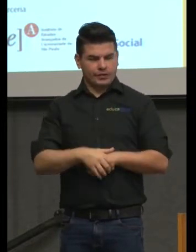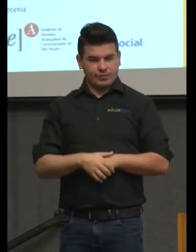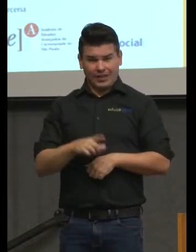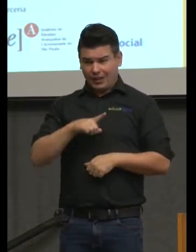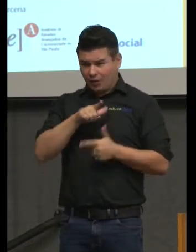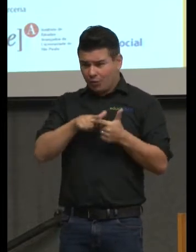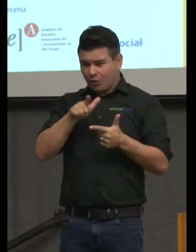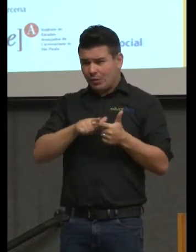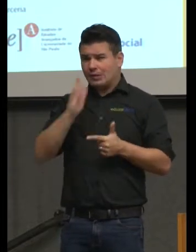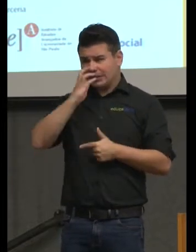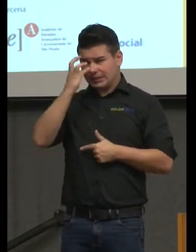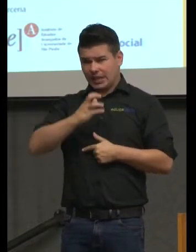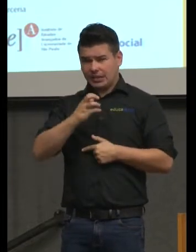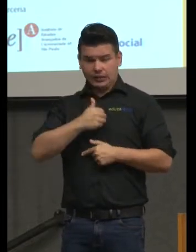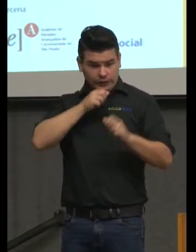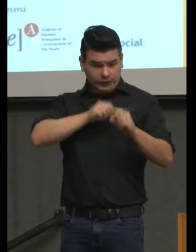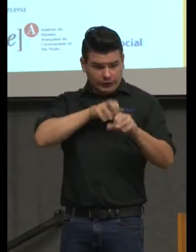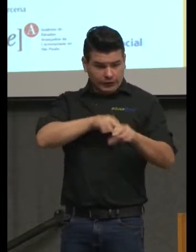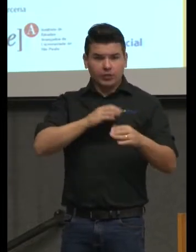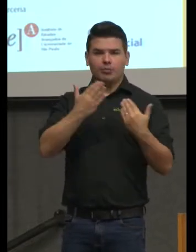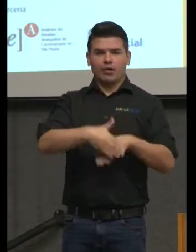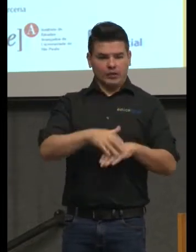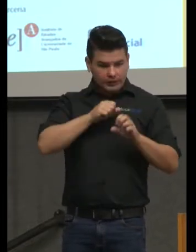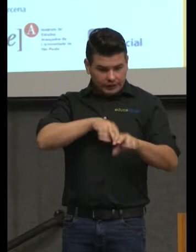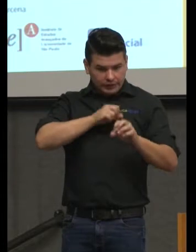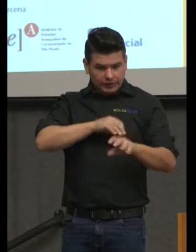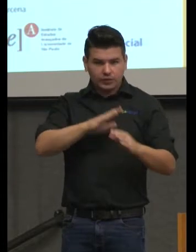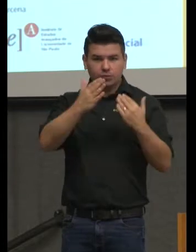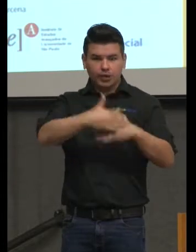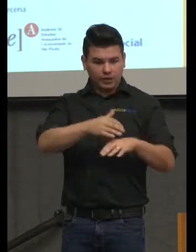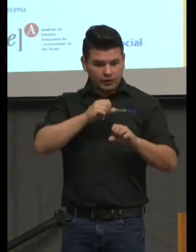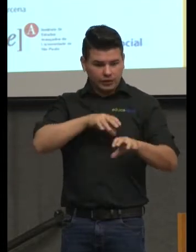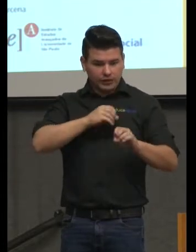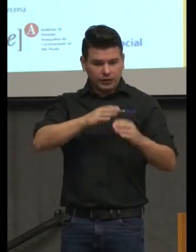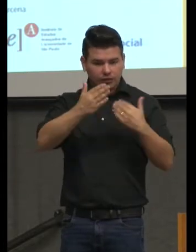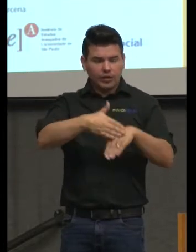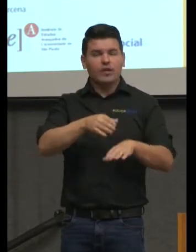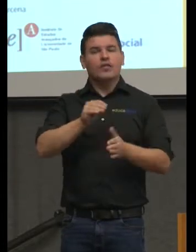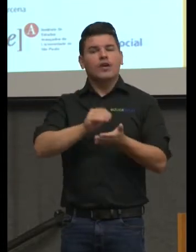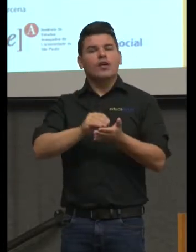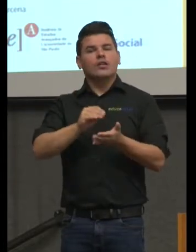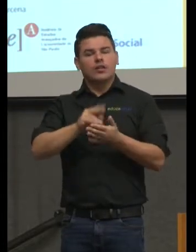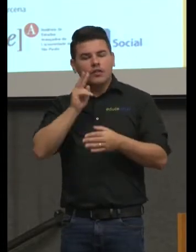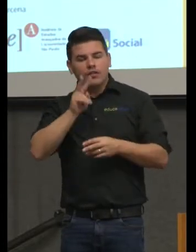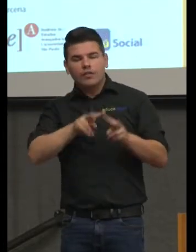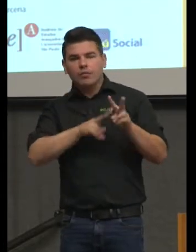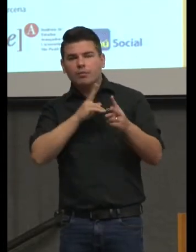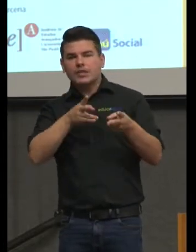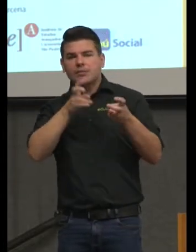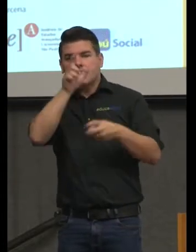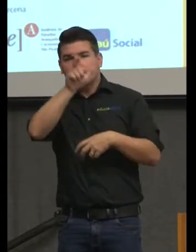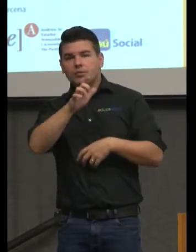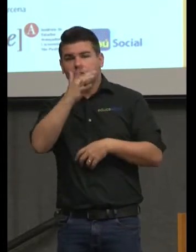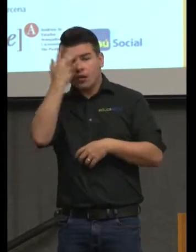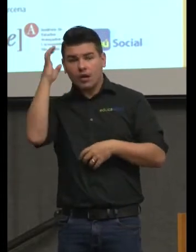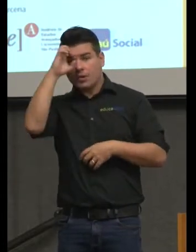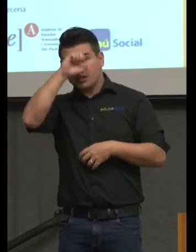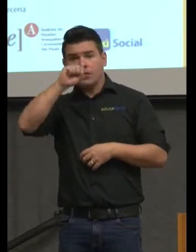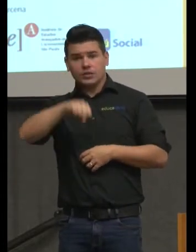é educar para avaliar e não avaliar para aprender. Quer dizer, é como se a gente fizesse,